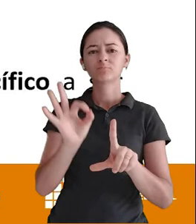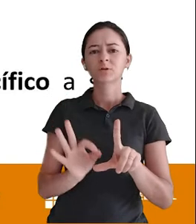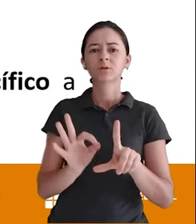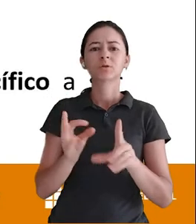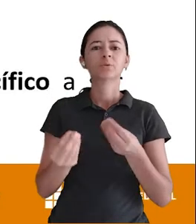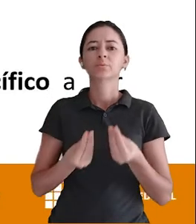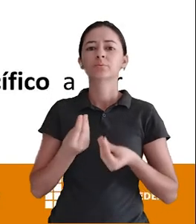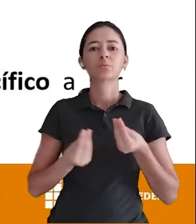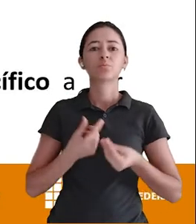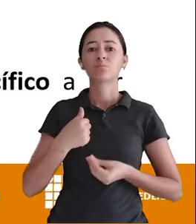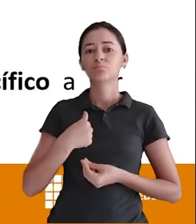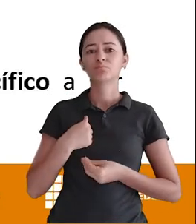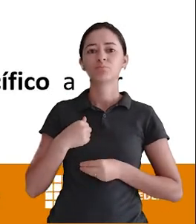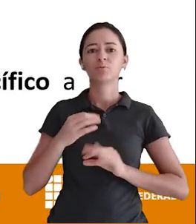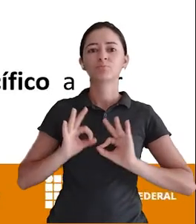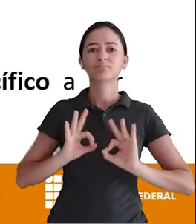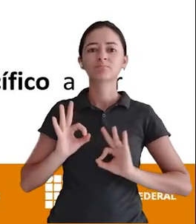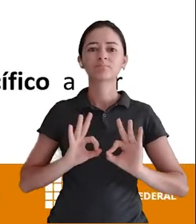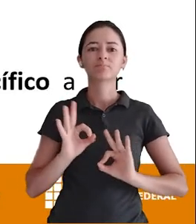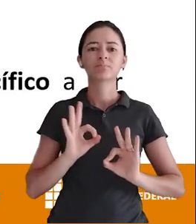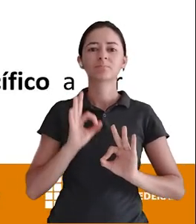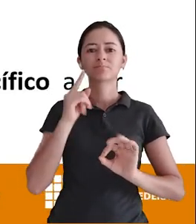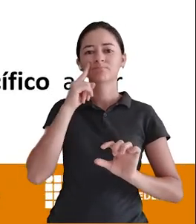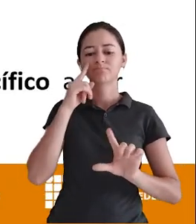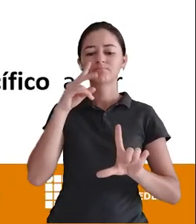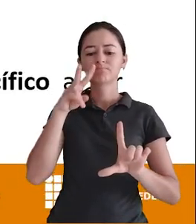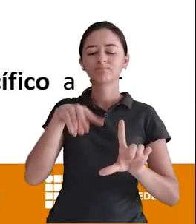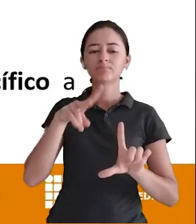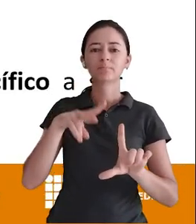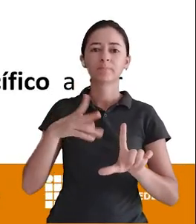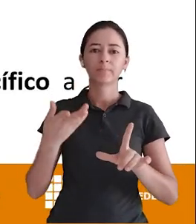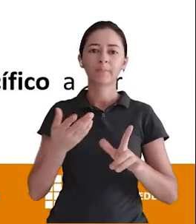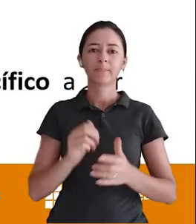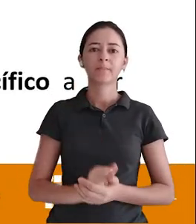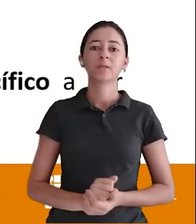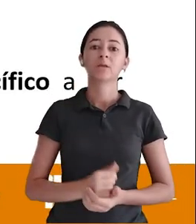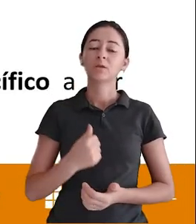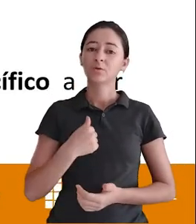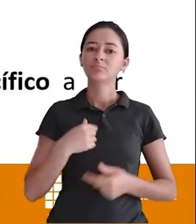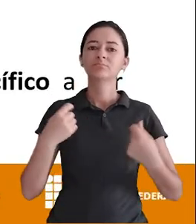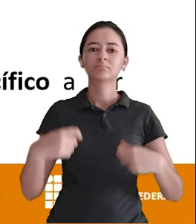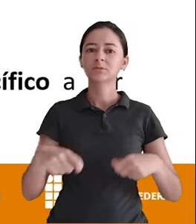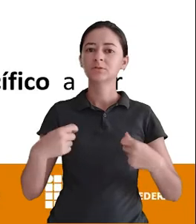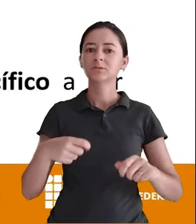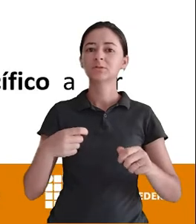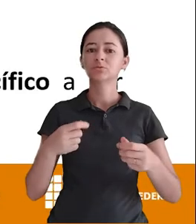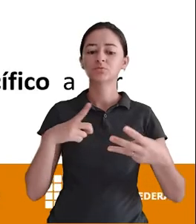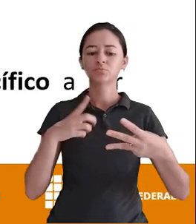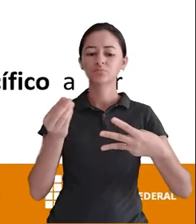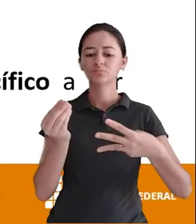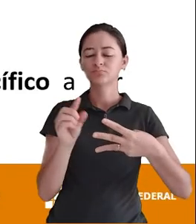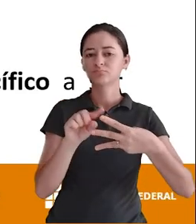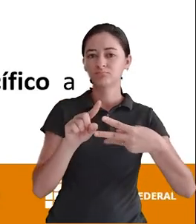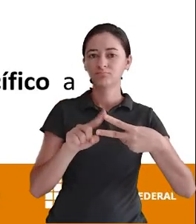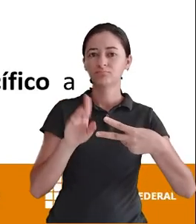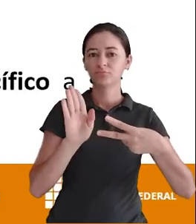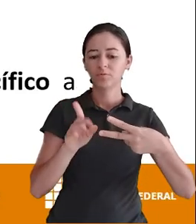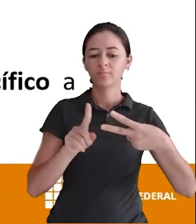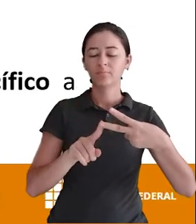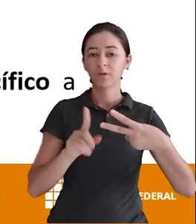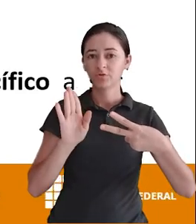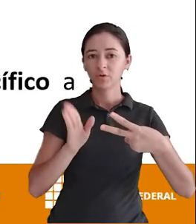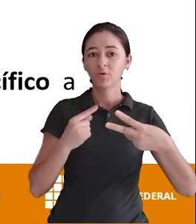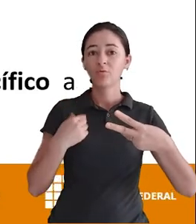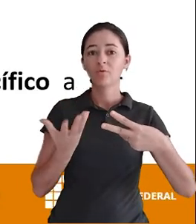criado E ele já tem lá milhares de registros Só que por um motivo eu preciso criar novos atributos Naquela